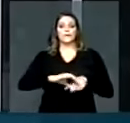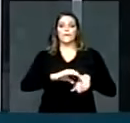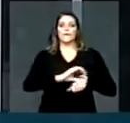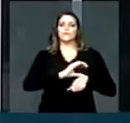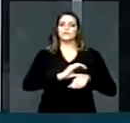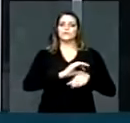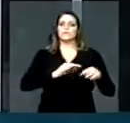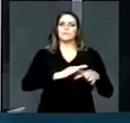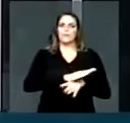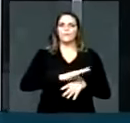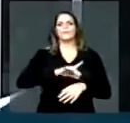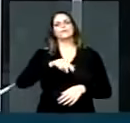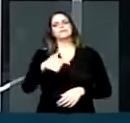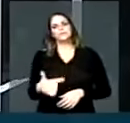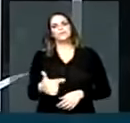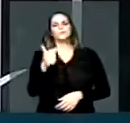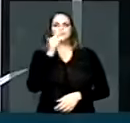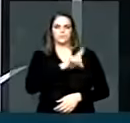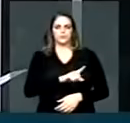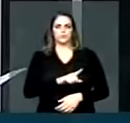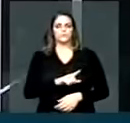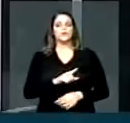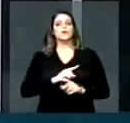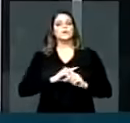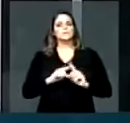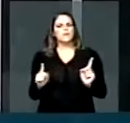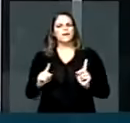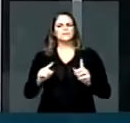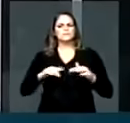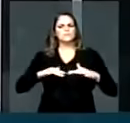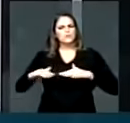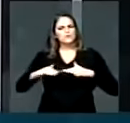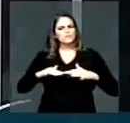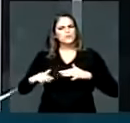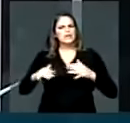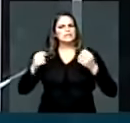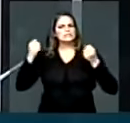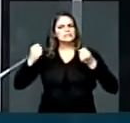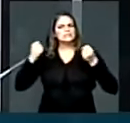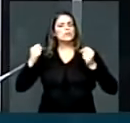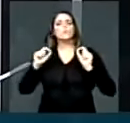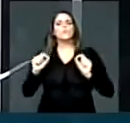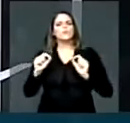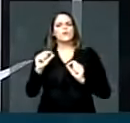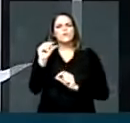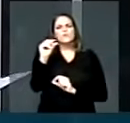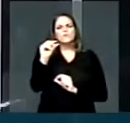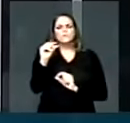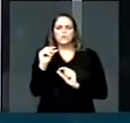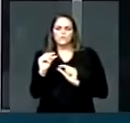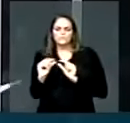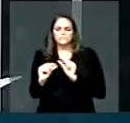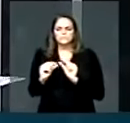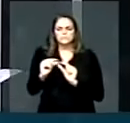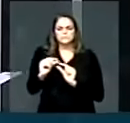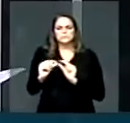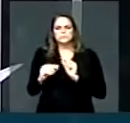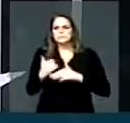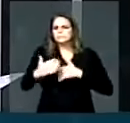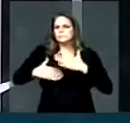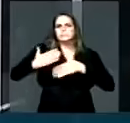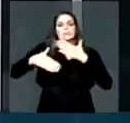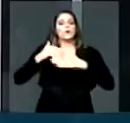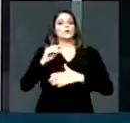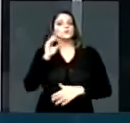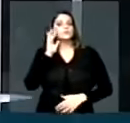o movimento de diretas já foi um embrião que tornou possível este sonho de todos nós, povo